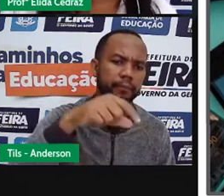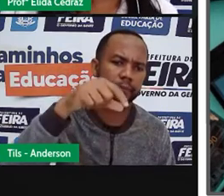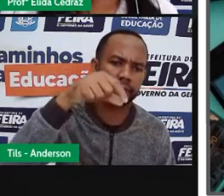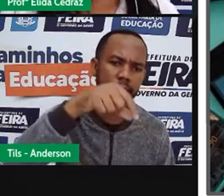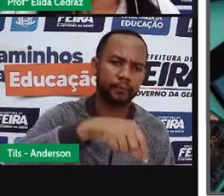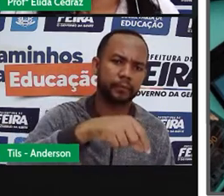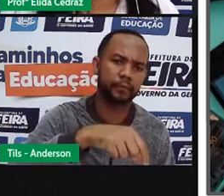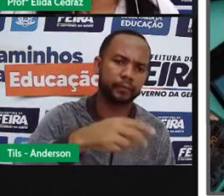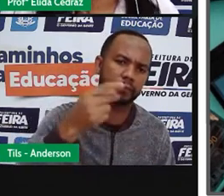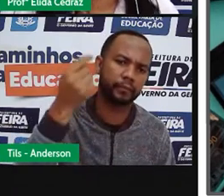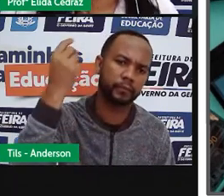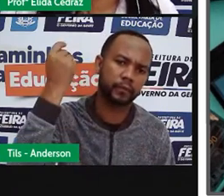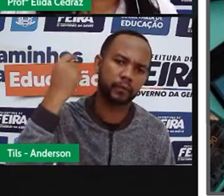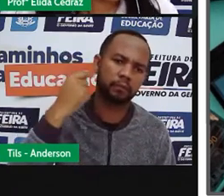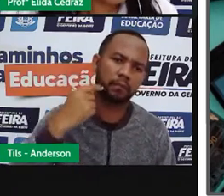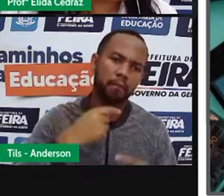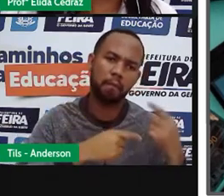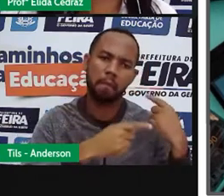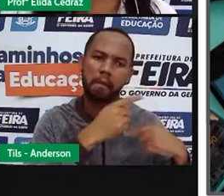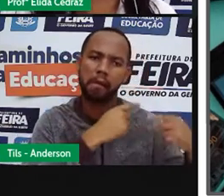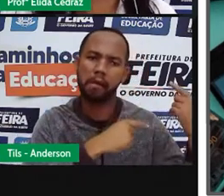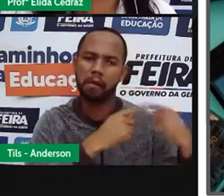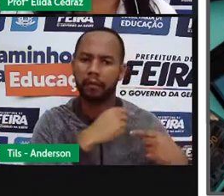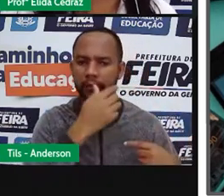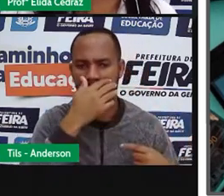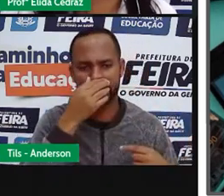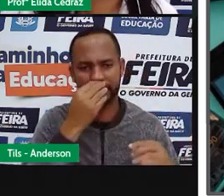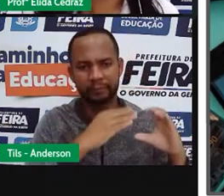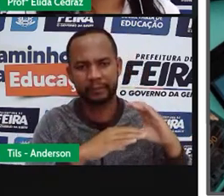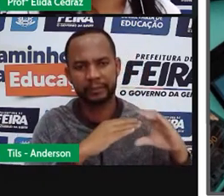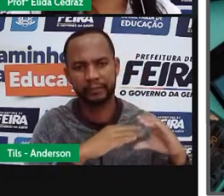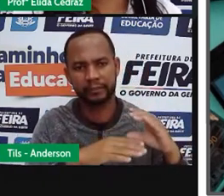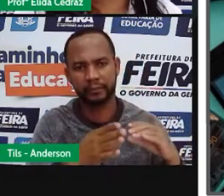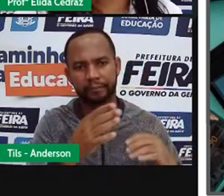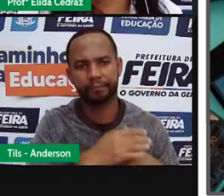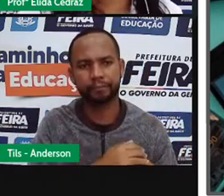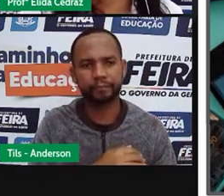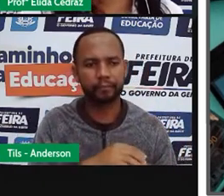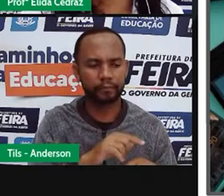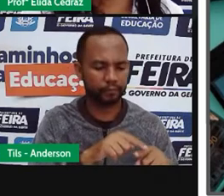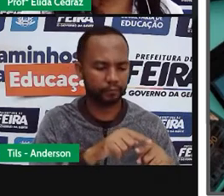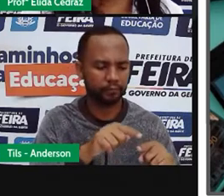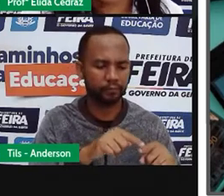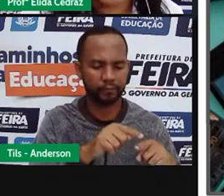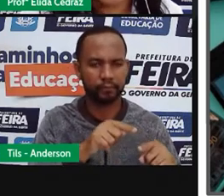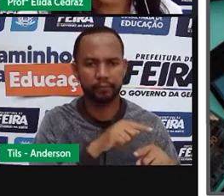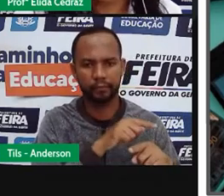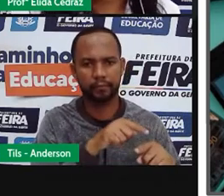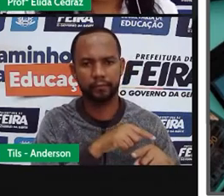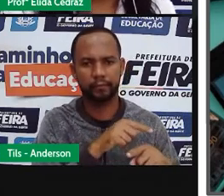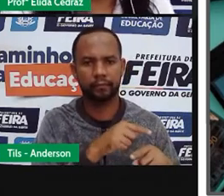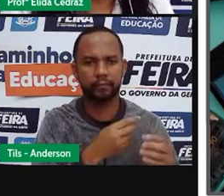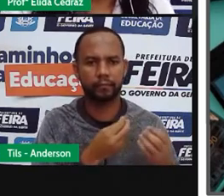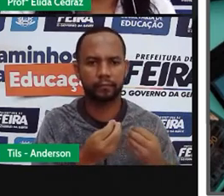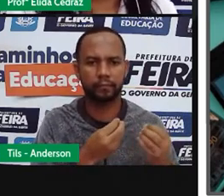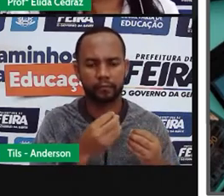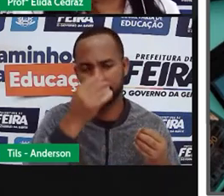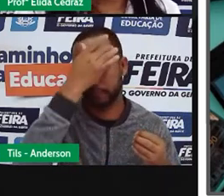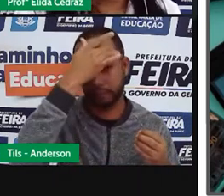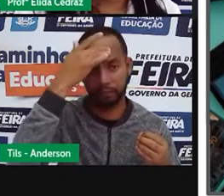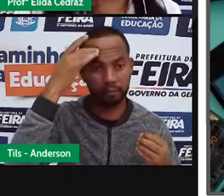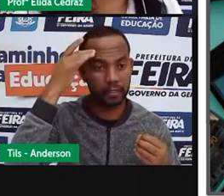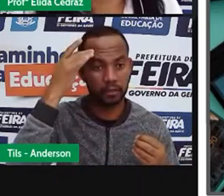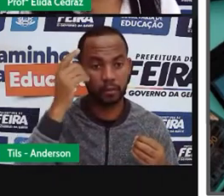evolução de uma outra ferramenta de comunicação. Essas são as fitas K7. As pessoas,